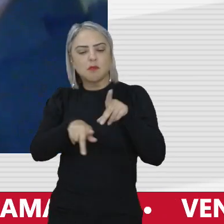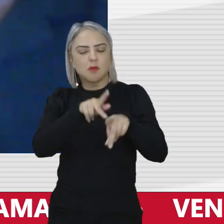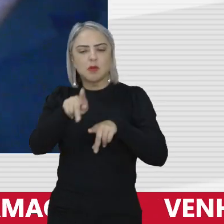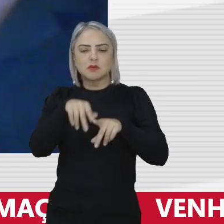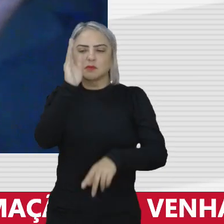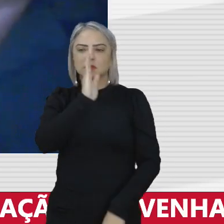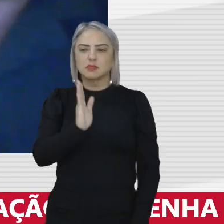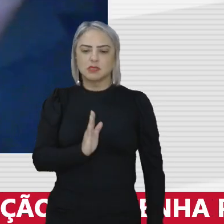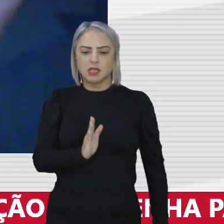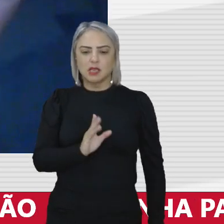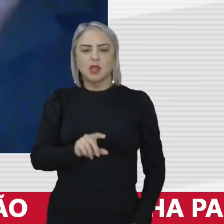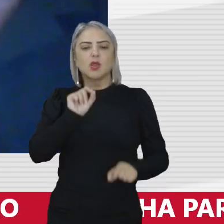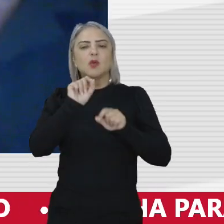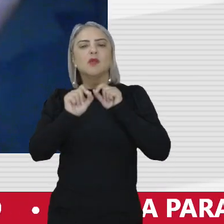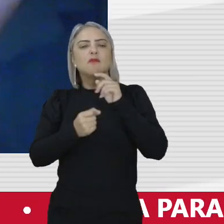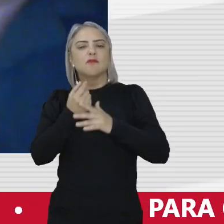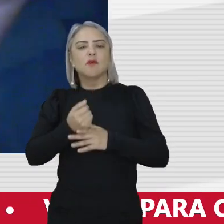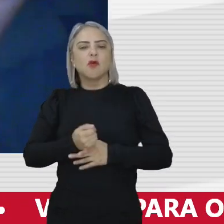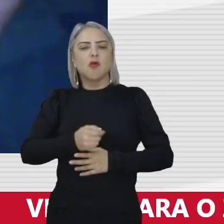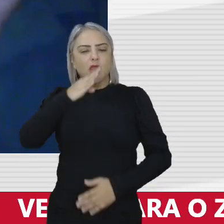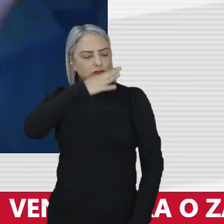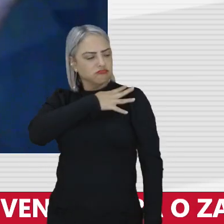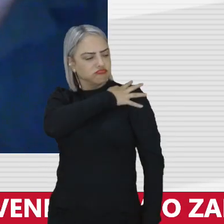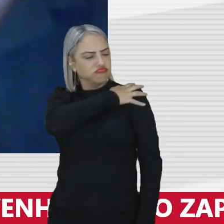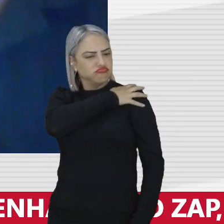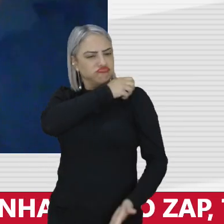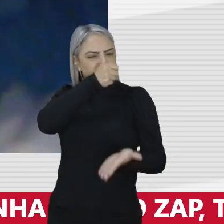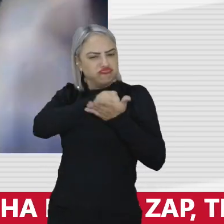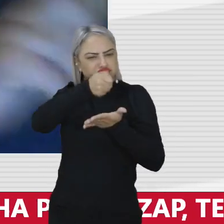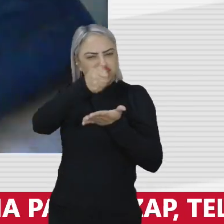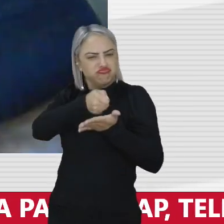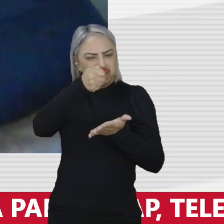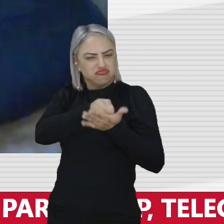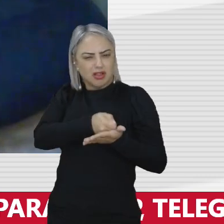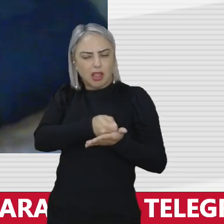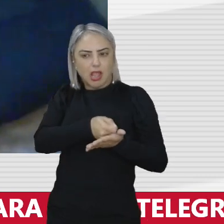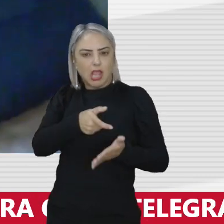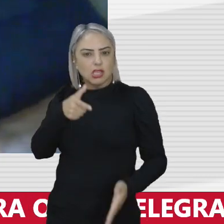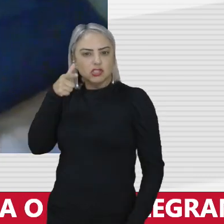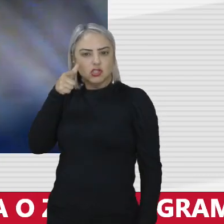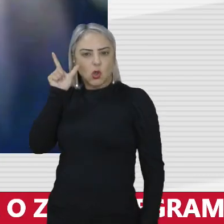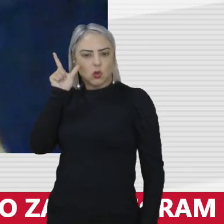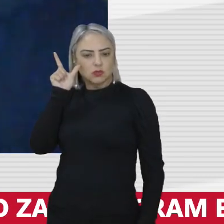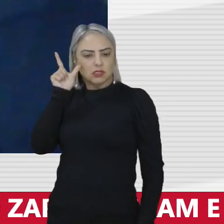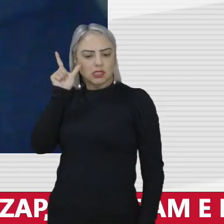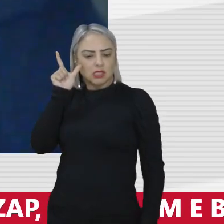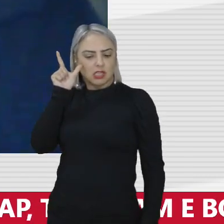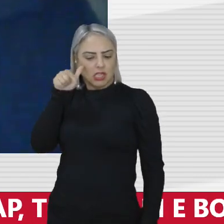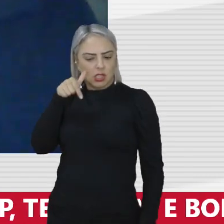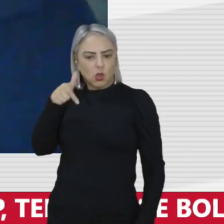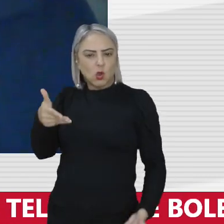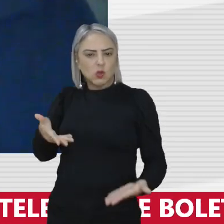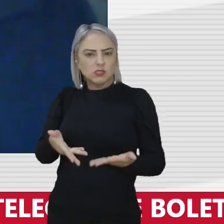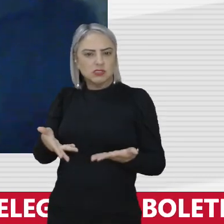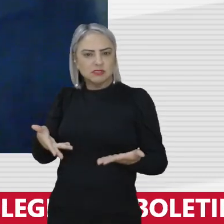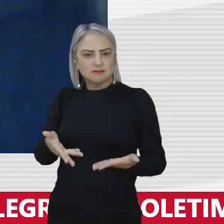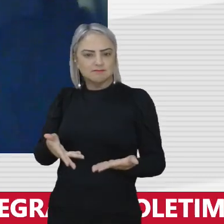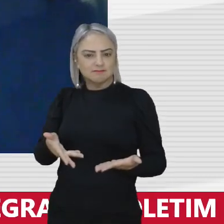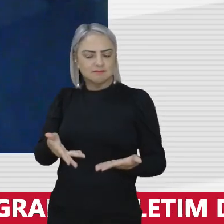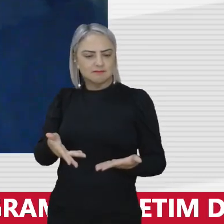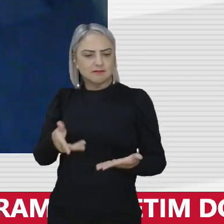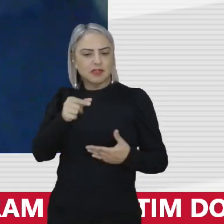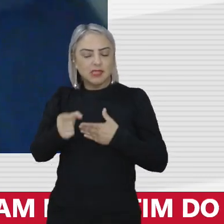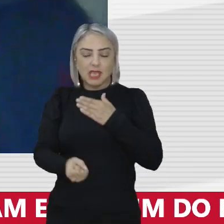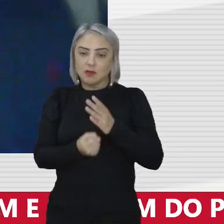brasileira o que foi a ditadura que foram esses horrores de ontem e de hoje está